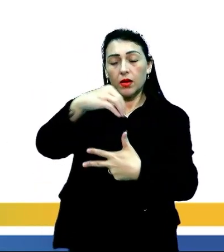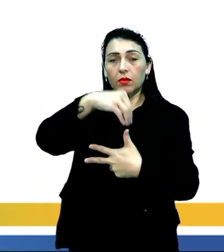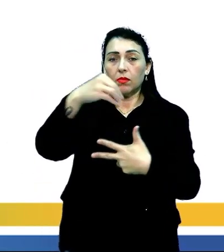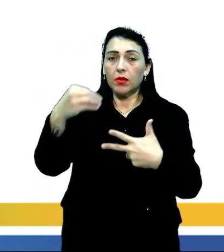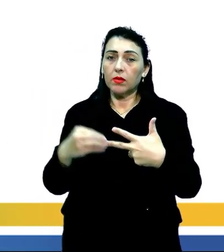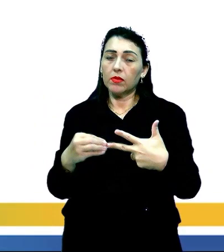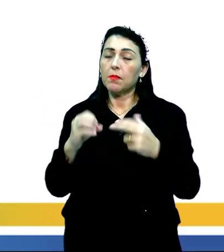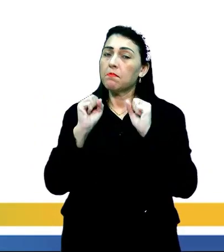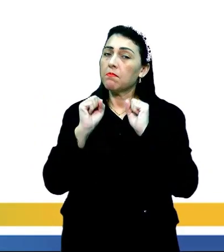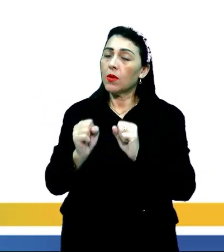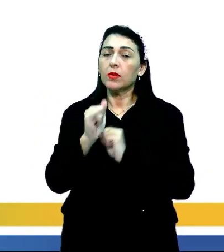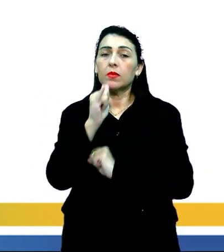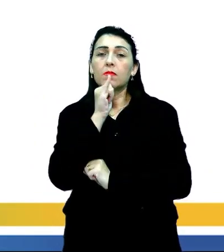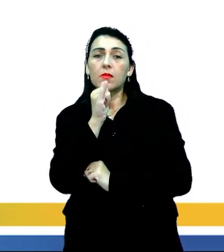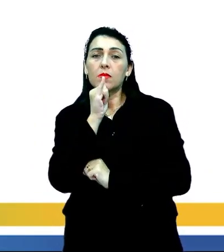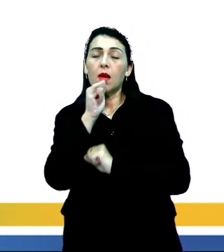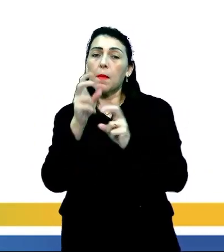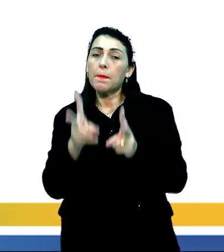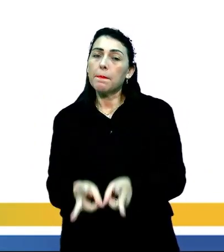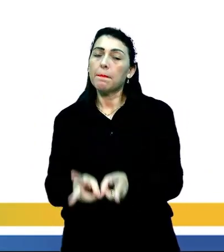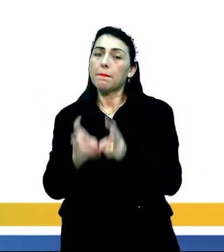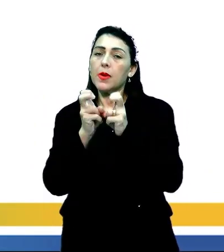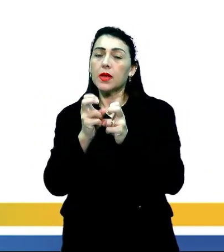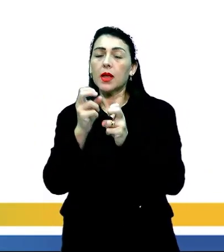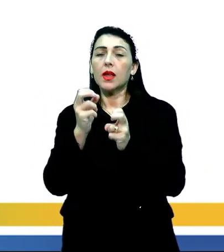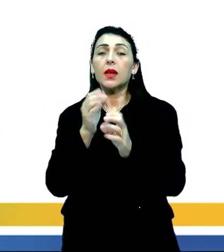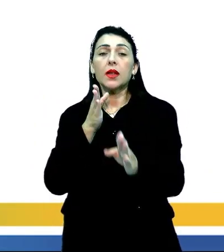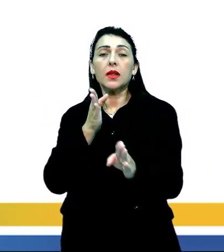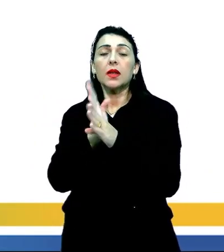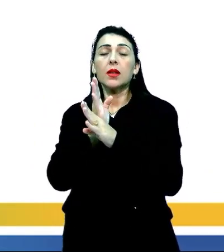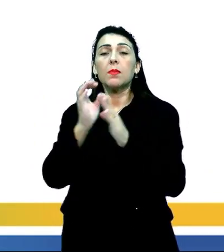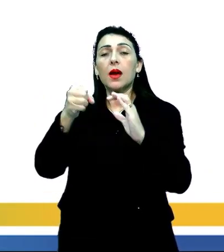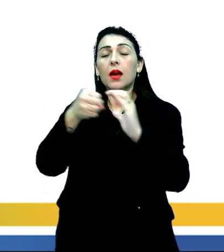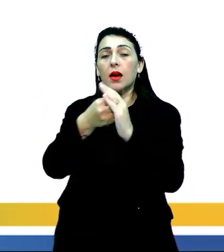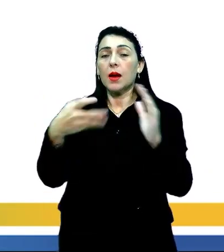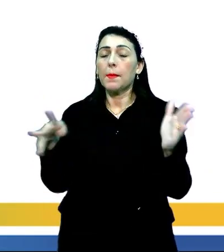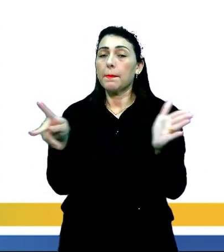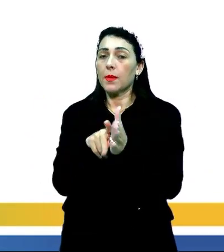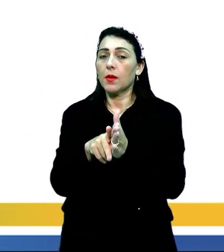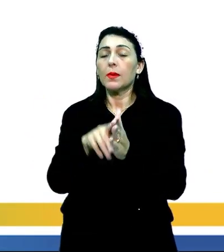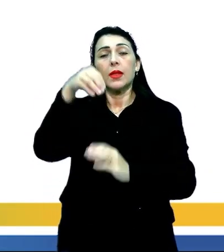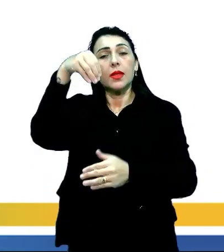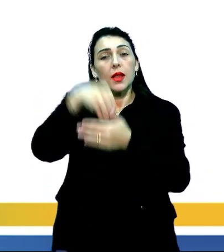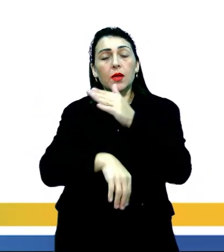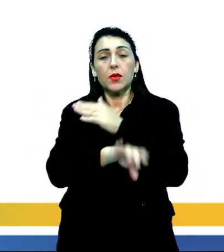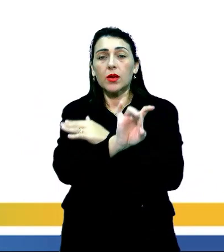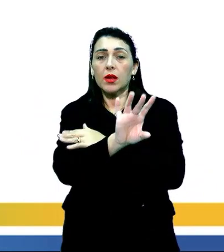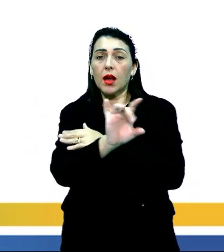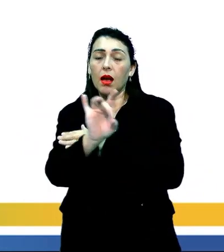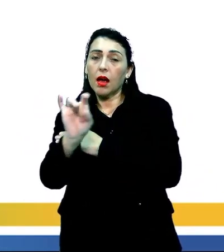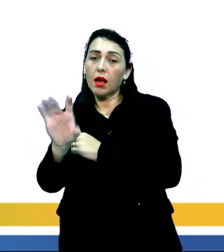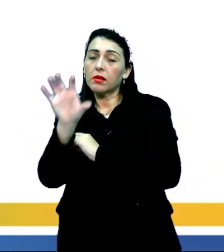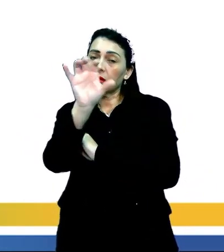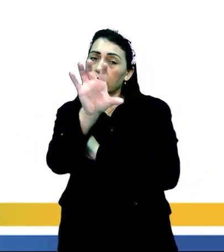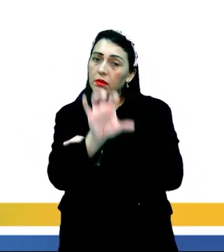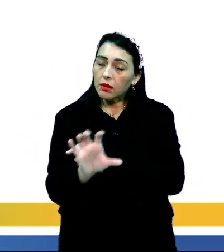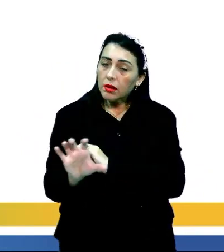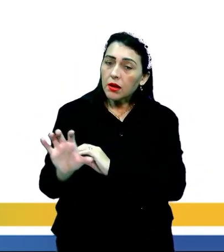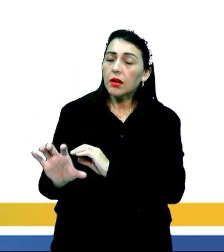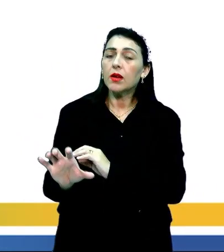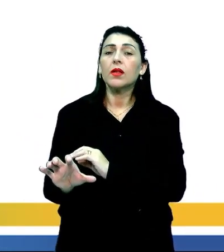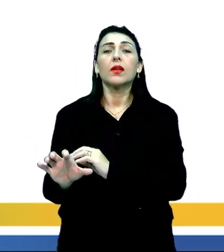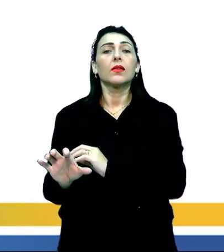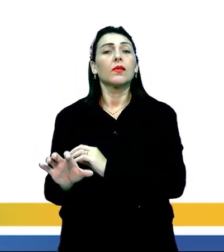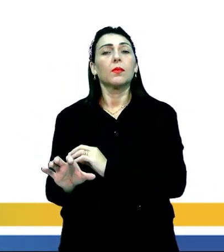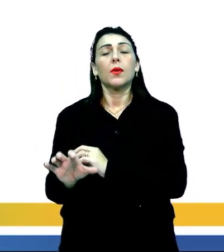você pode, por exemplo, perceber e identificar uma característica própria dentro de cada um desses domínios e assim